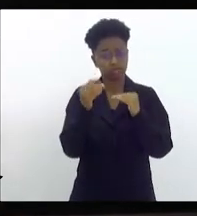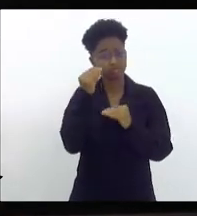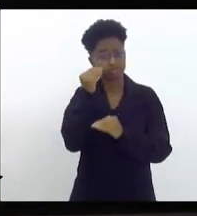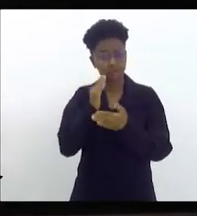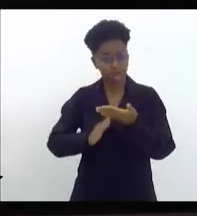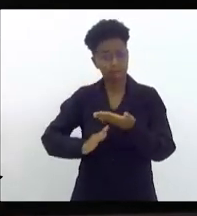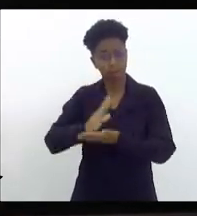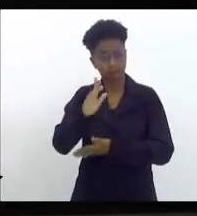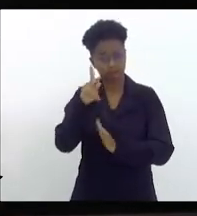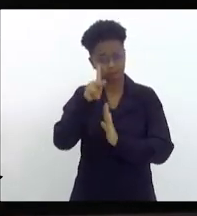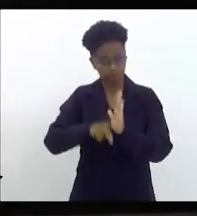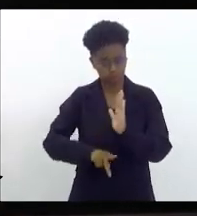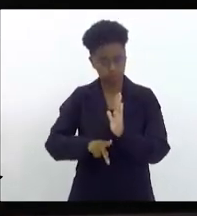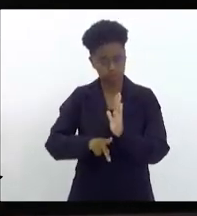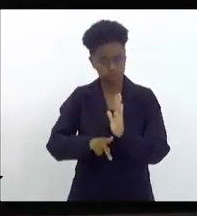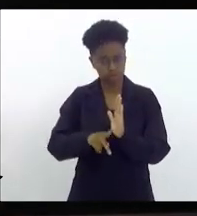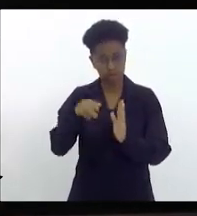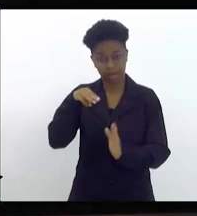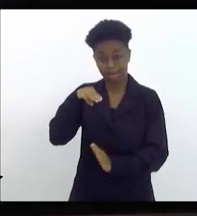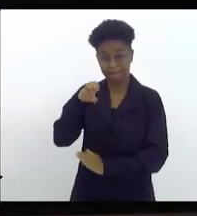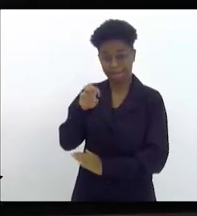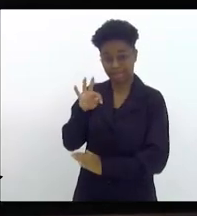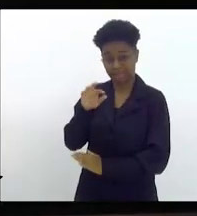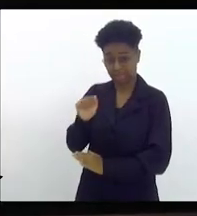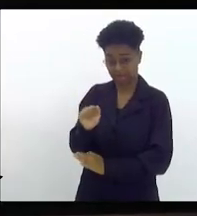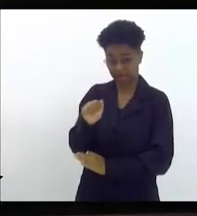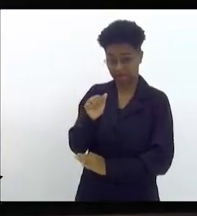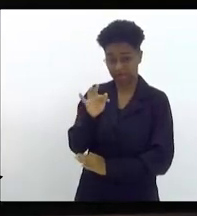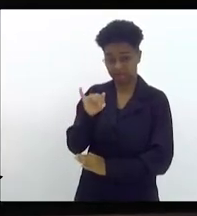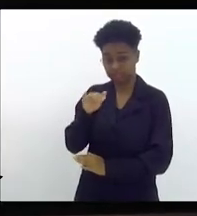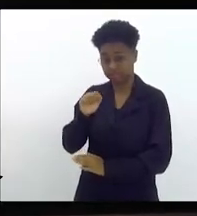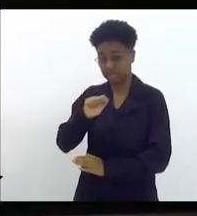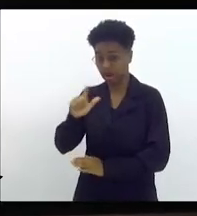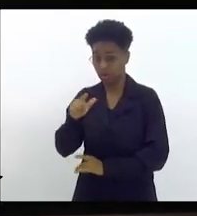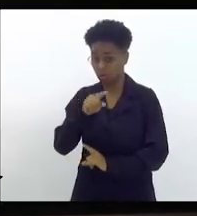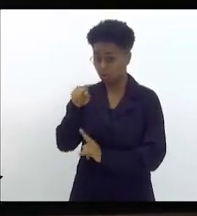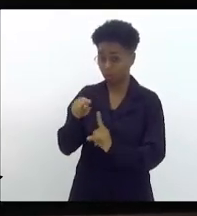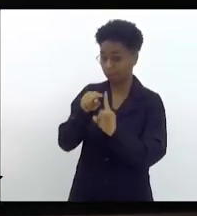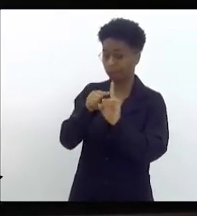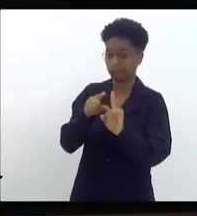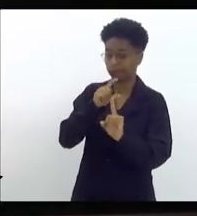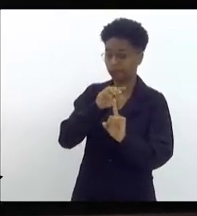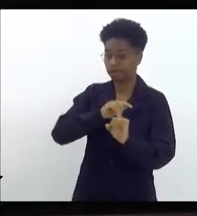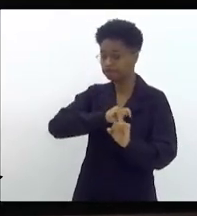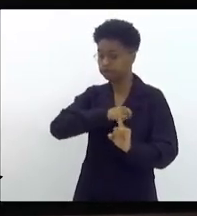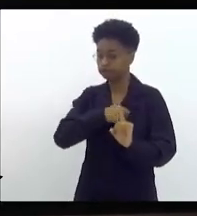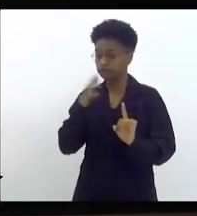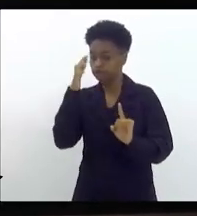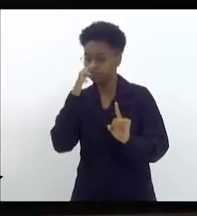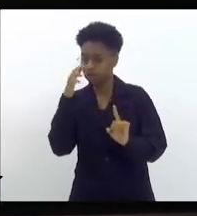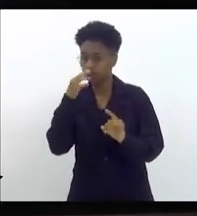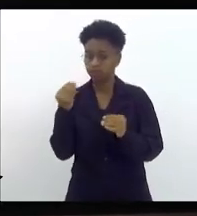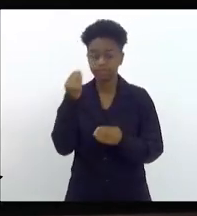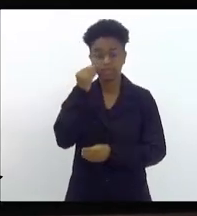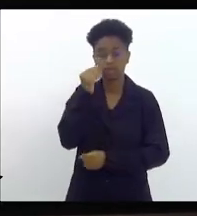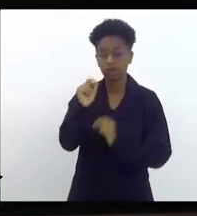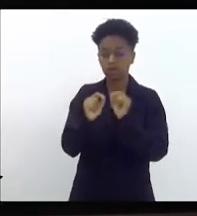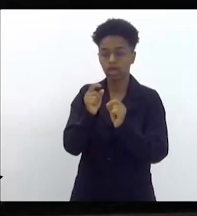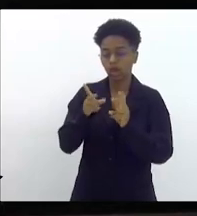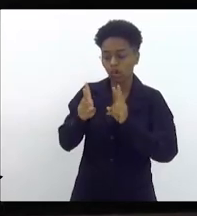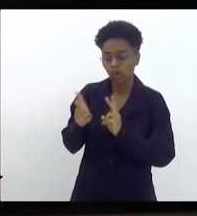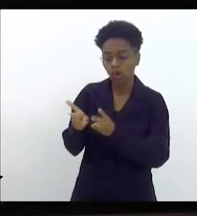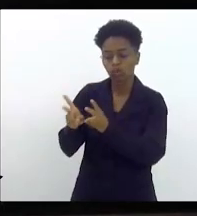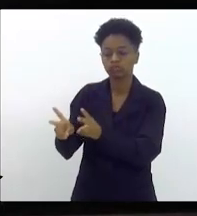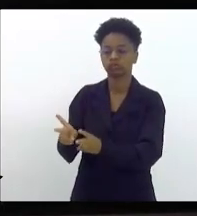esse projeto da meta fiscal, que o grande interesse é a questão de alcançar a meta fiscal para dar sobrevivência ao Bolsa Família,